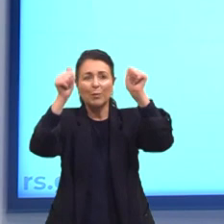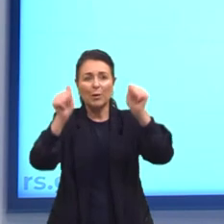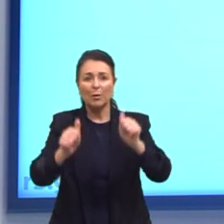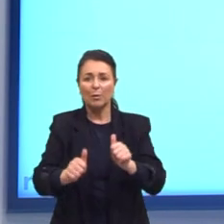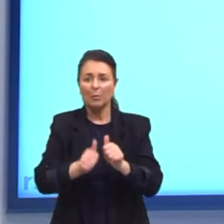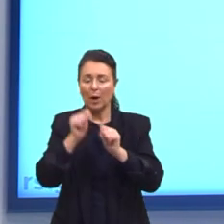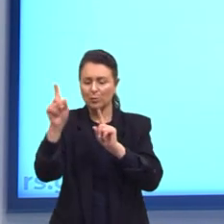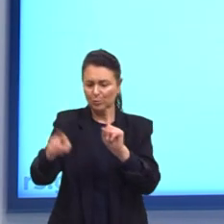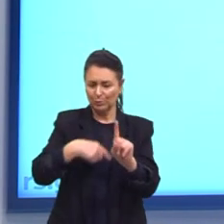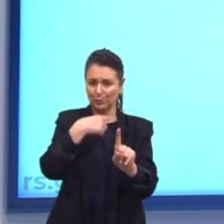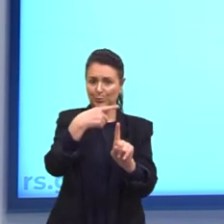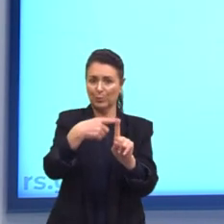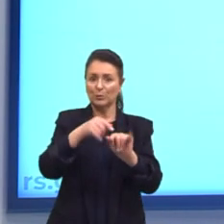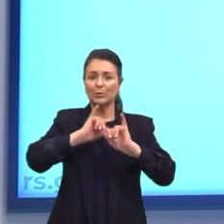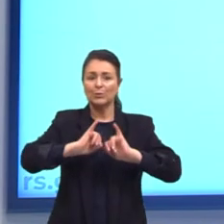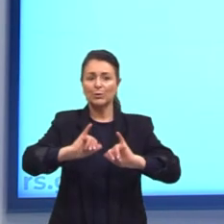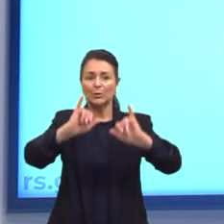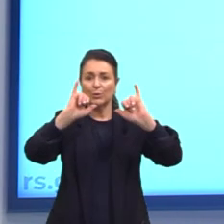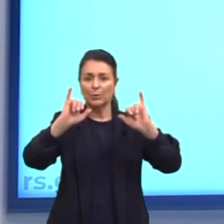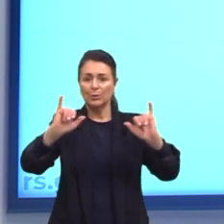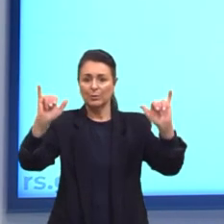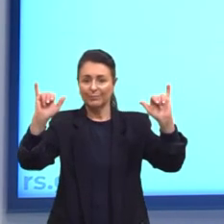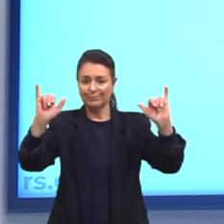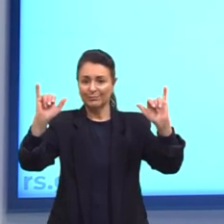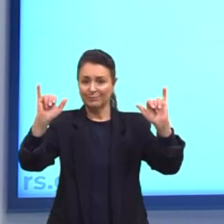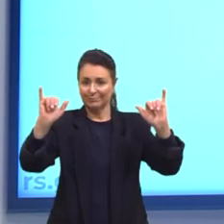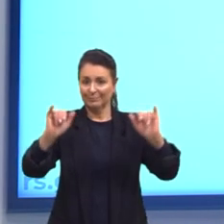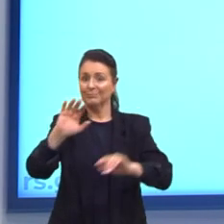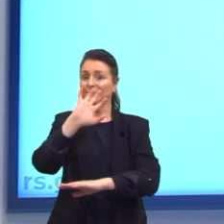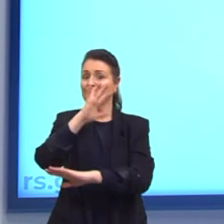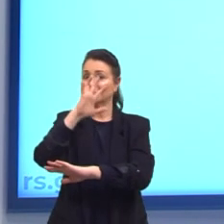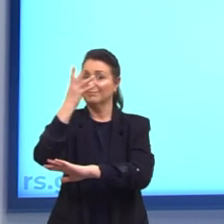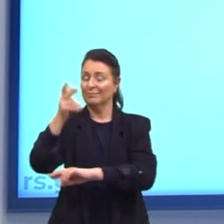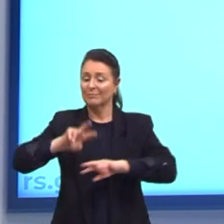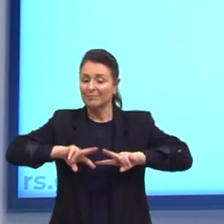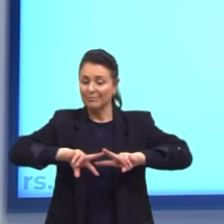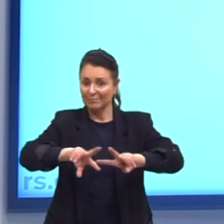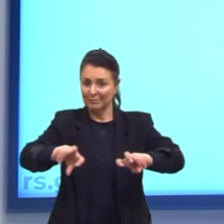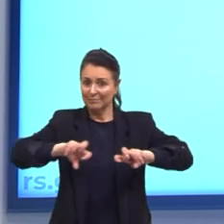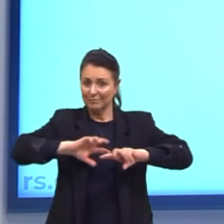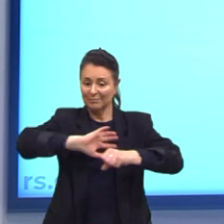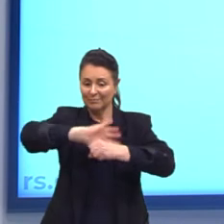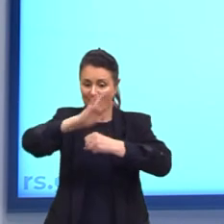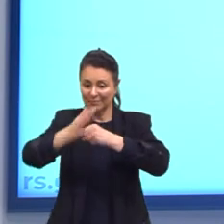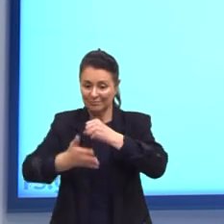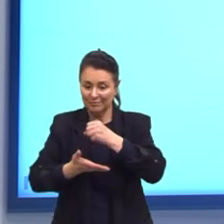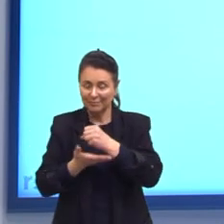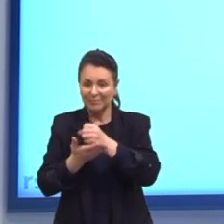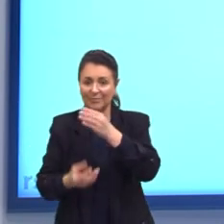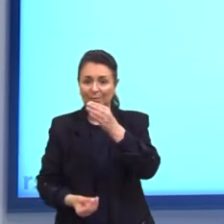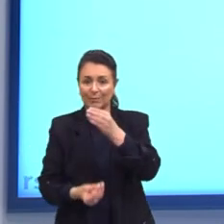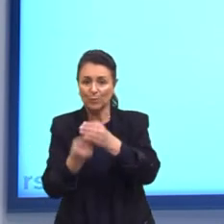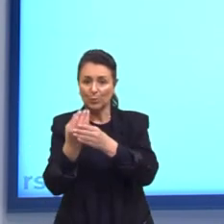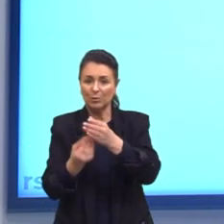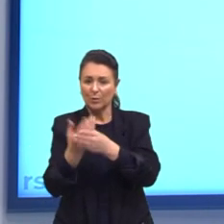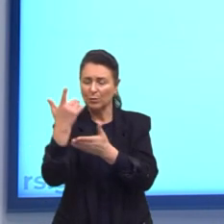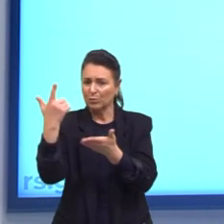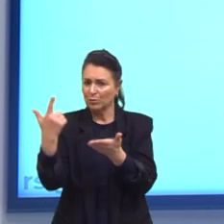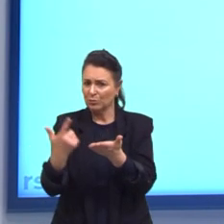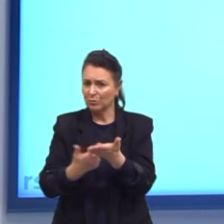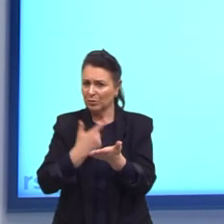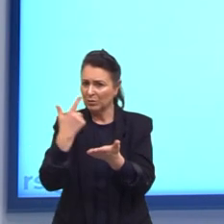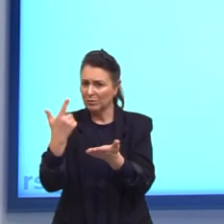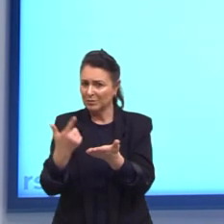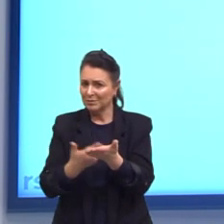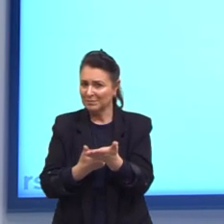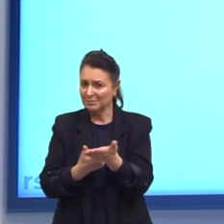anunciante ao associar a exploração alegadamente sustentável à produção de livros. E